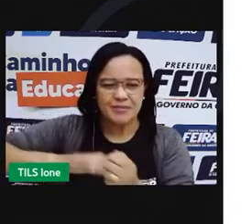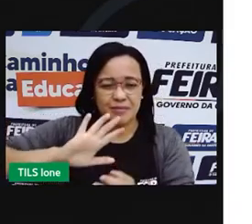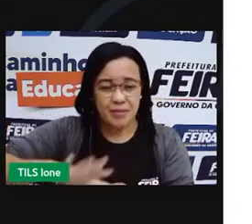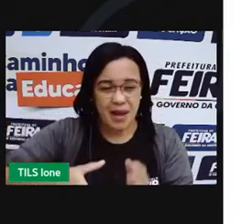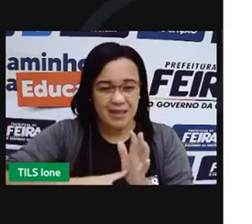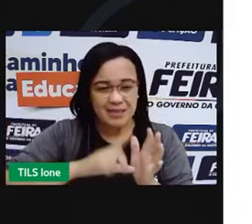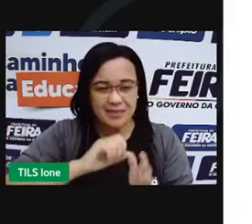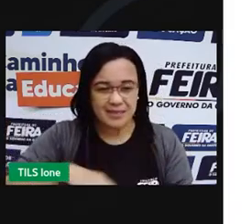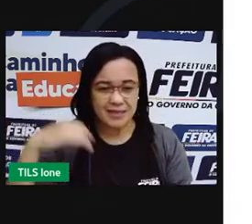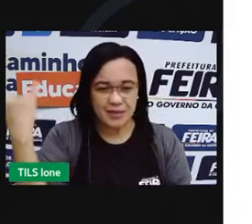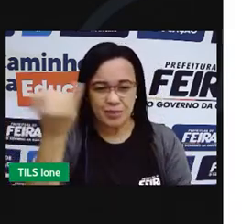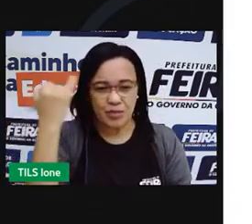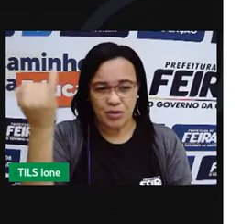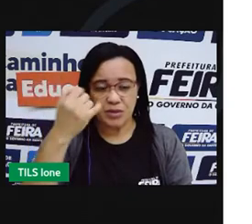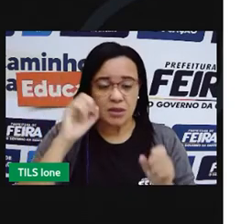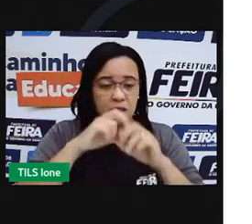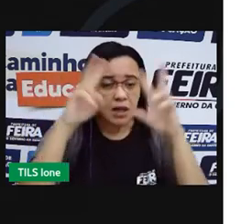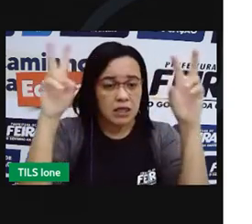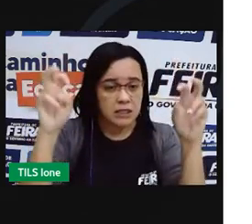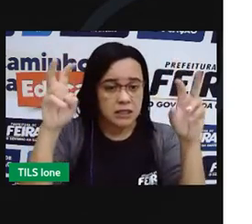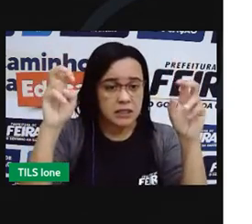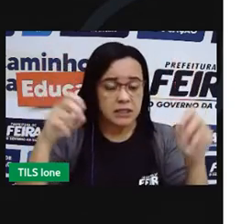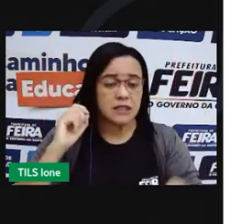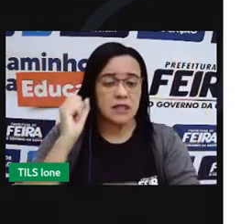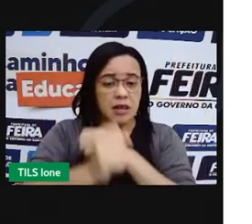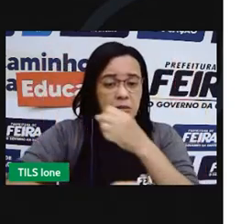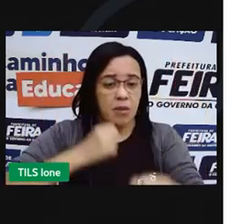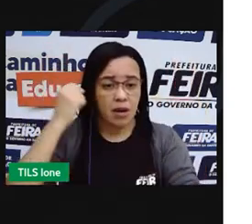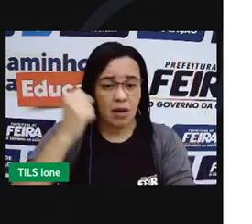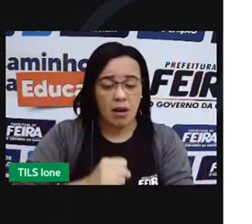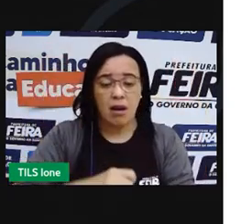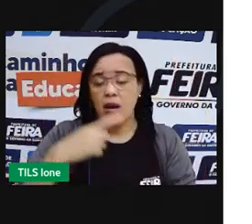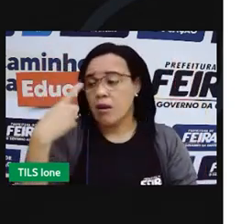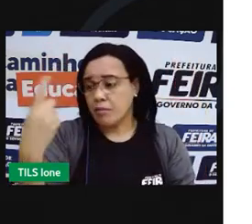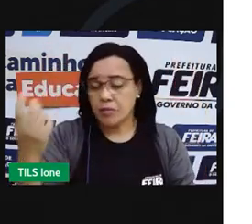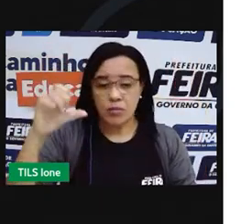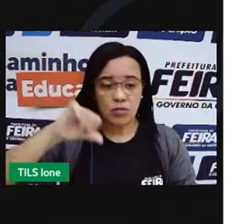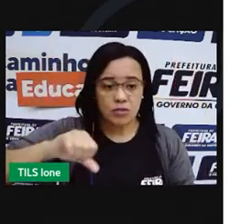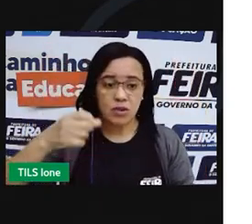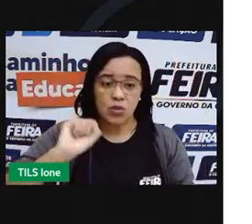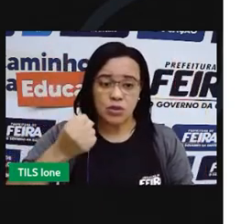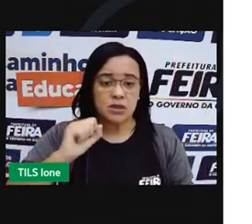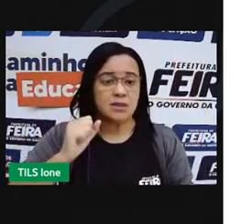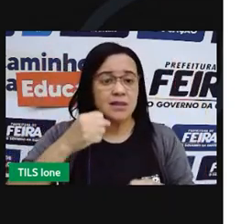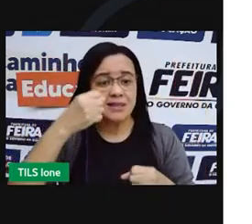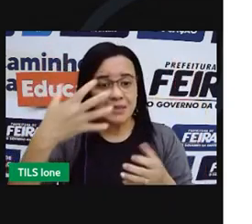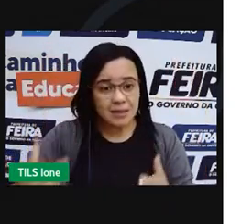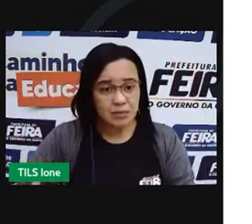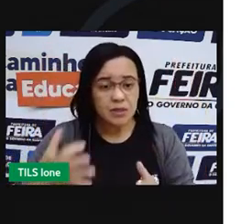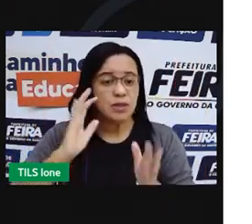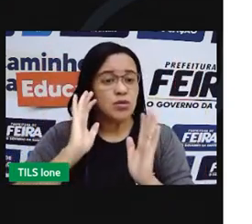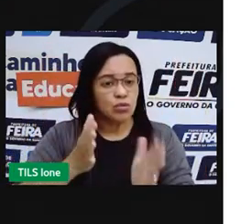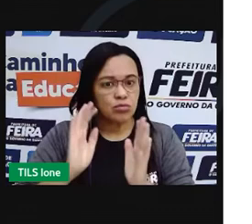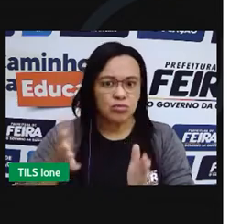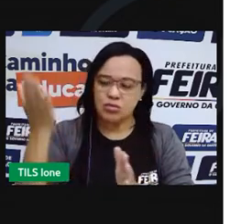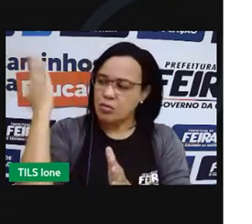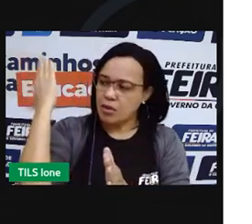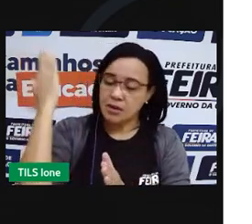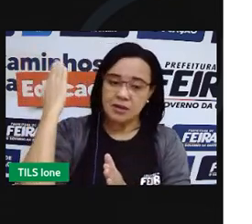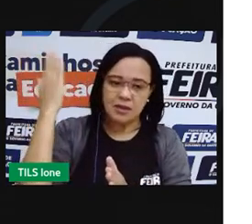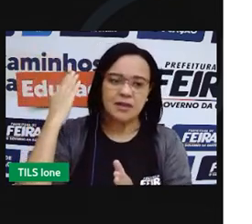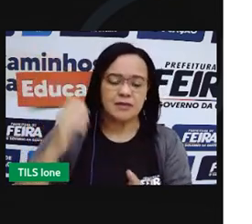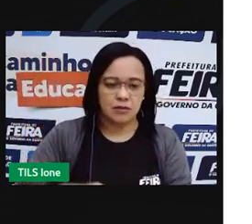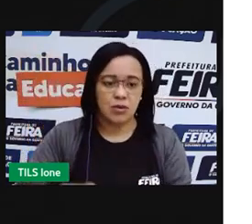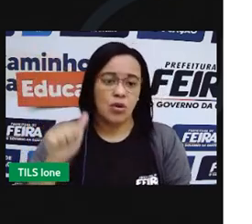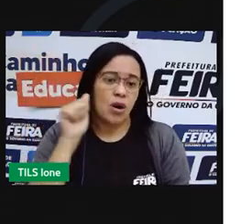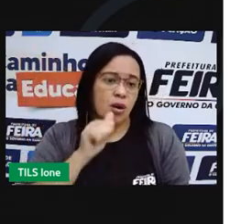tema foi abordado pela primeira vez em 1987 por Gro Harlem Brundtland, uma ex-primeira